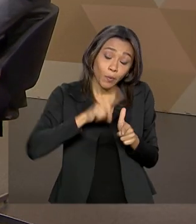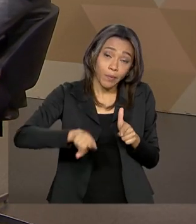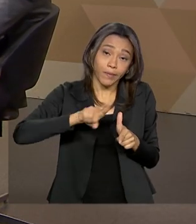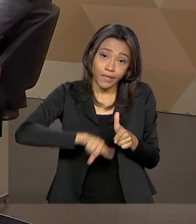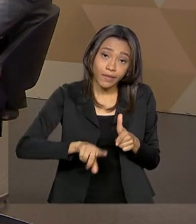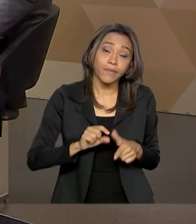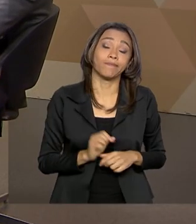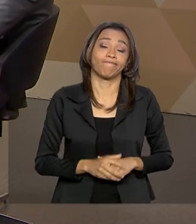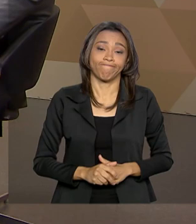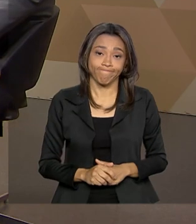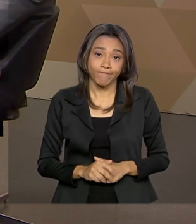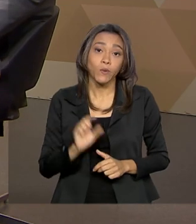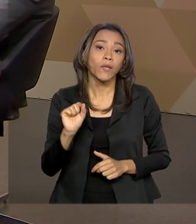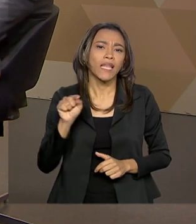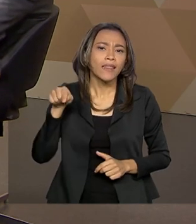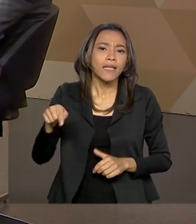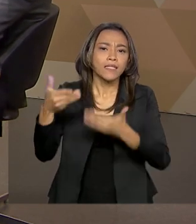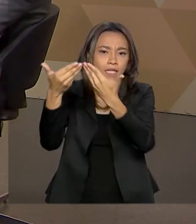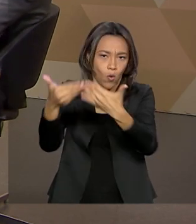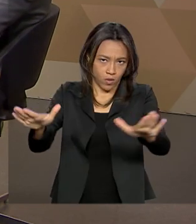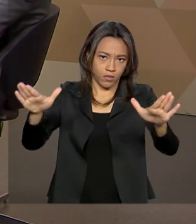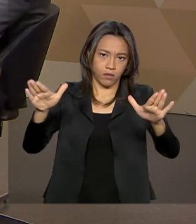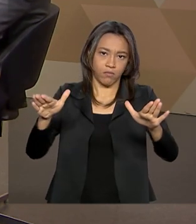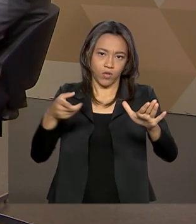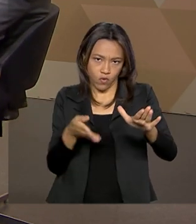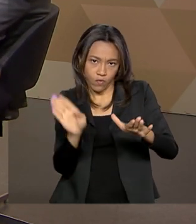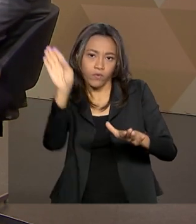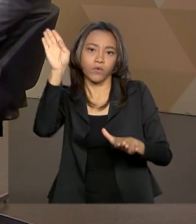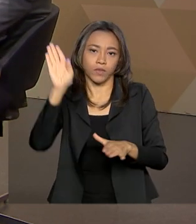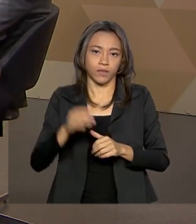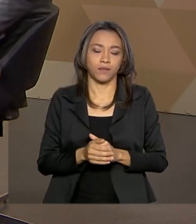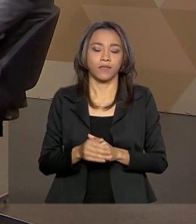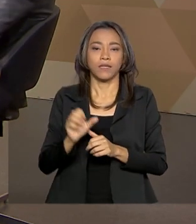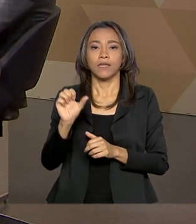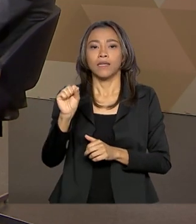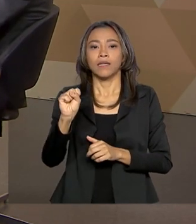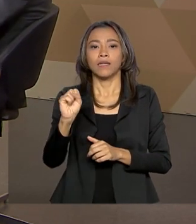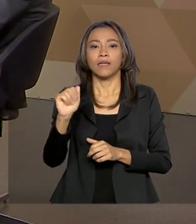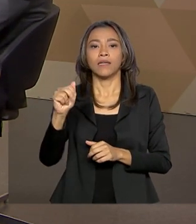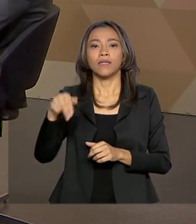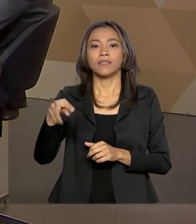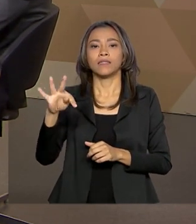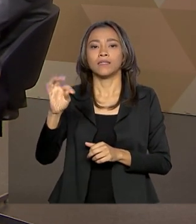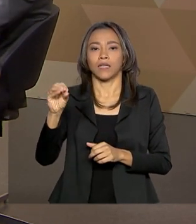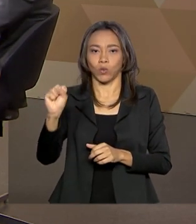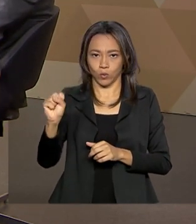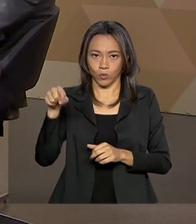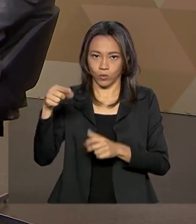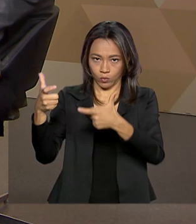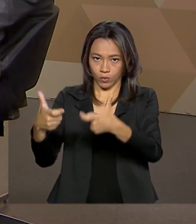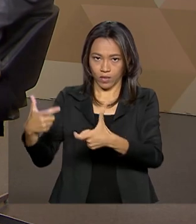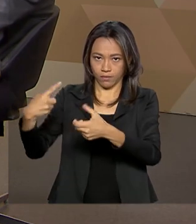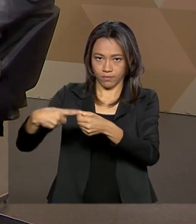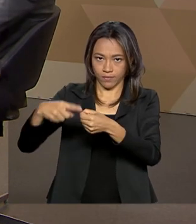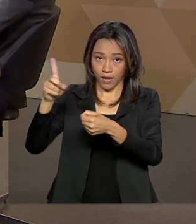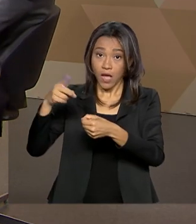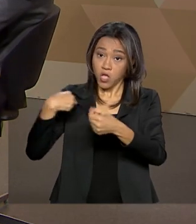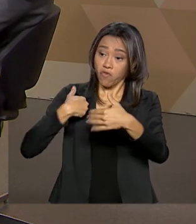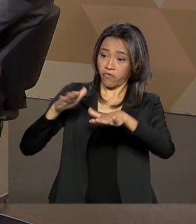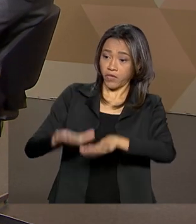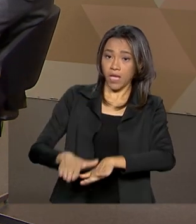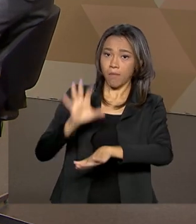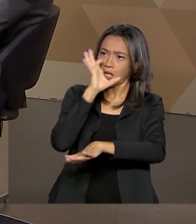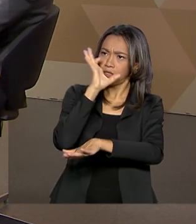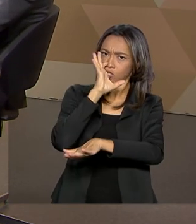meu caro, é o seguinte. Nessa inauguração que eu fui em Santos, eu fiquei, inaugurei e fiquei para assistir a um espetáculo